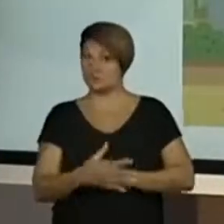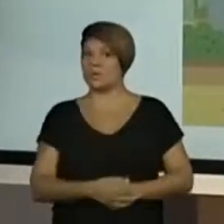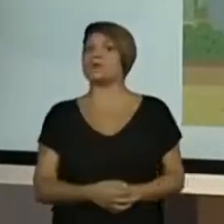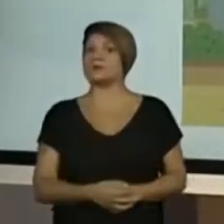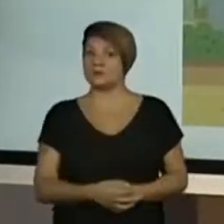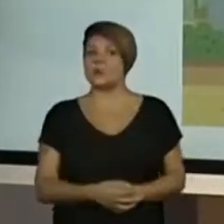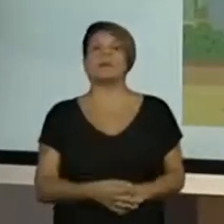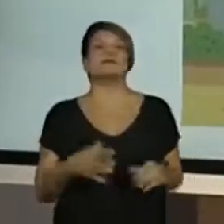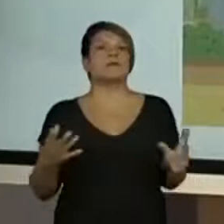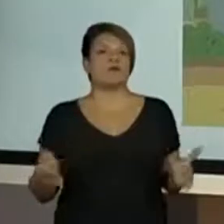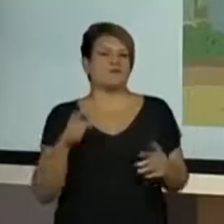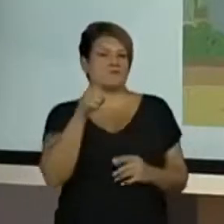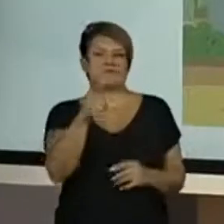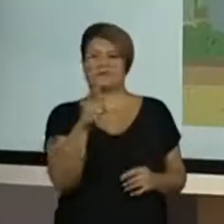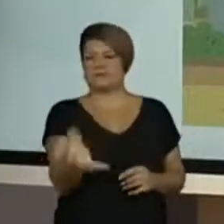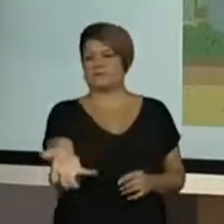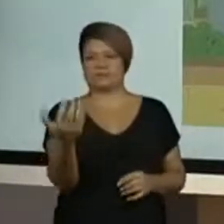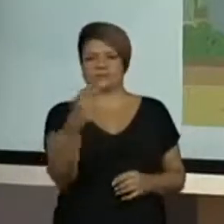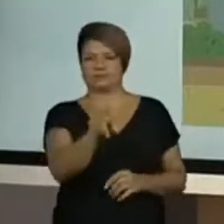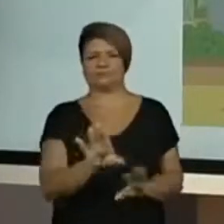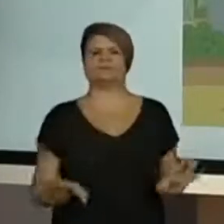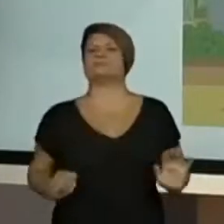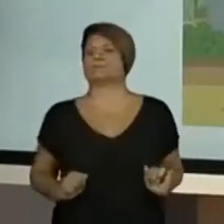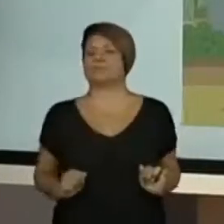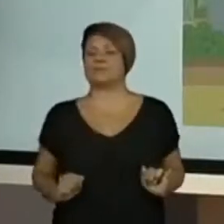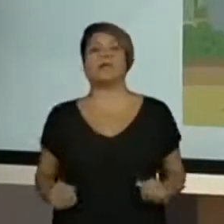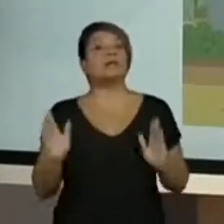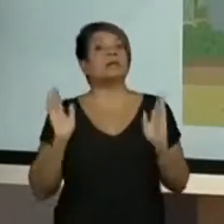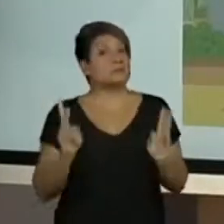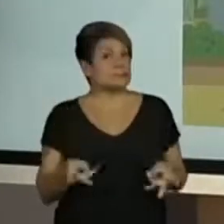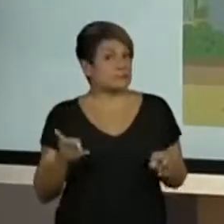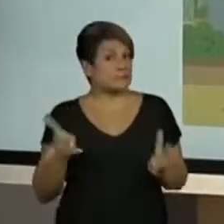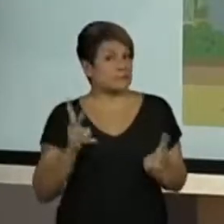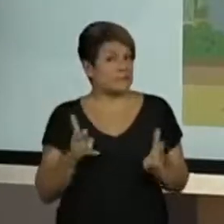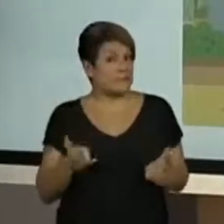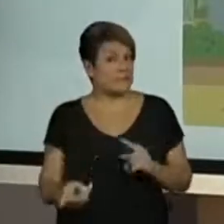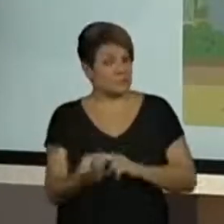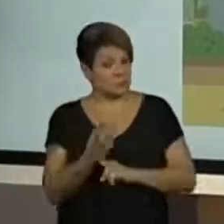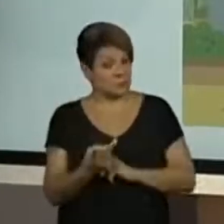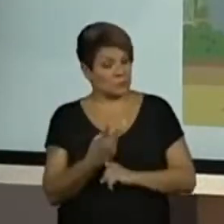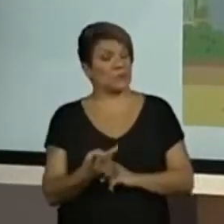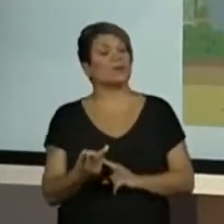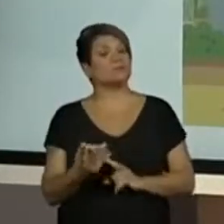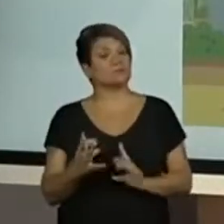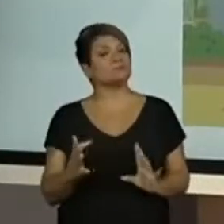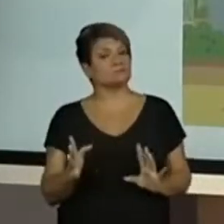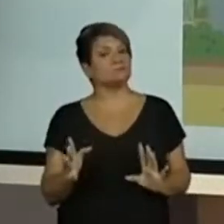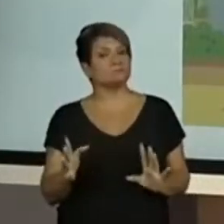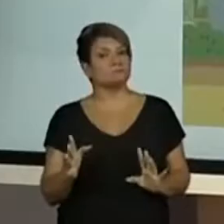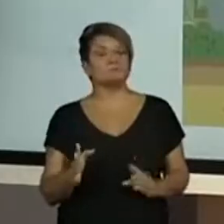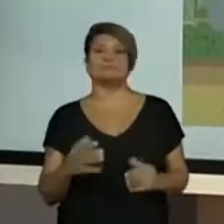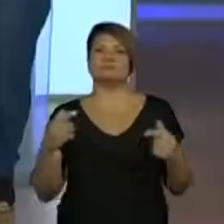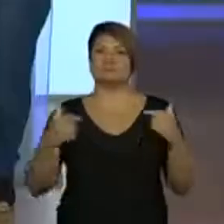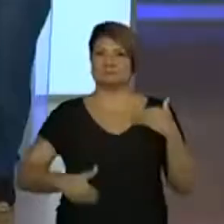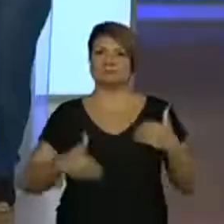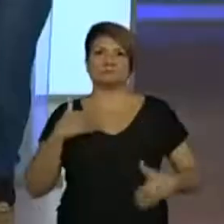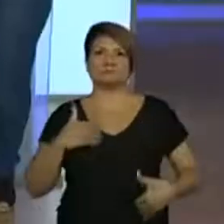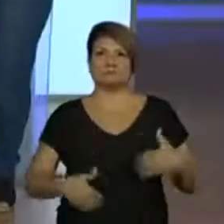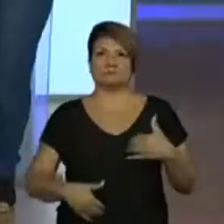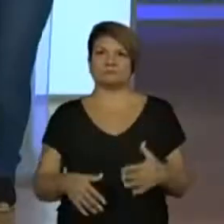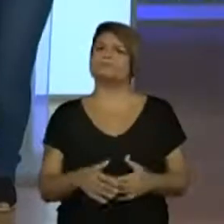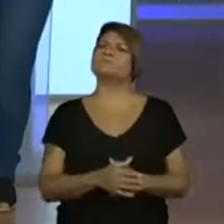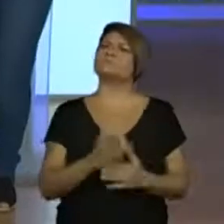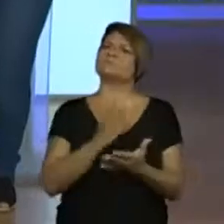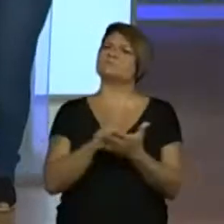e vocês são bárbaros. Lembrando sempre, a gente tem que proteger e cuidar bem do nosso corpo. Só uma observação, professora Kelly,